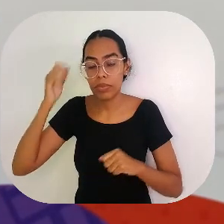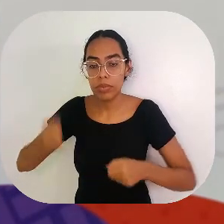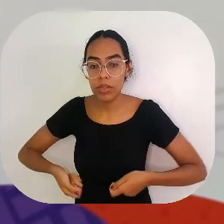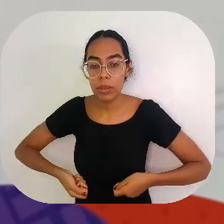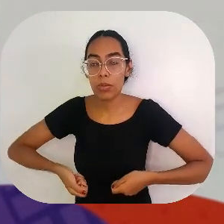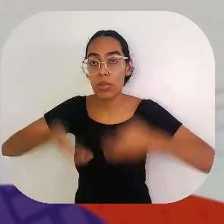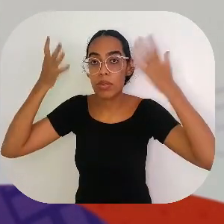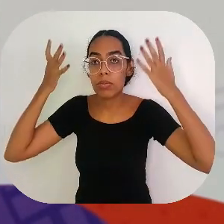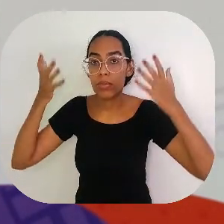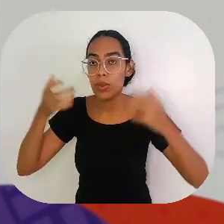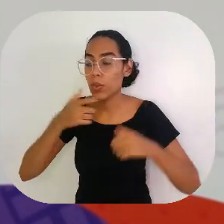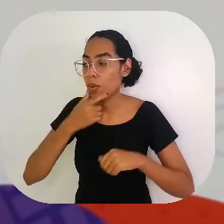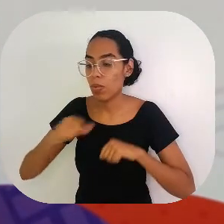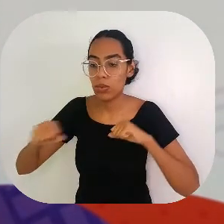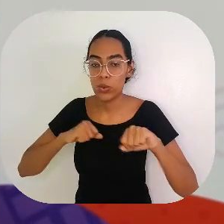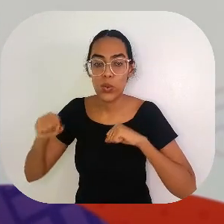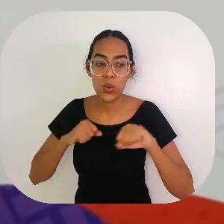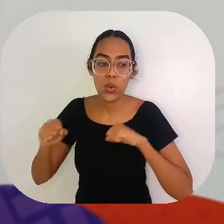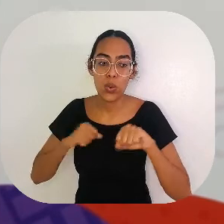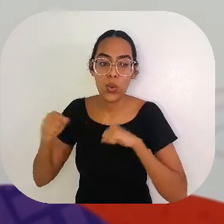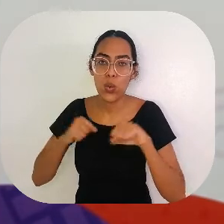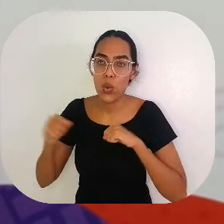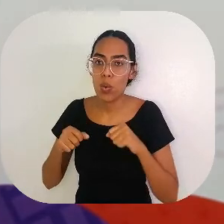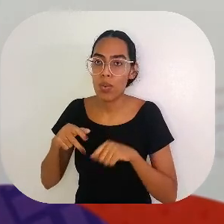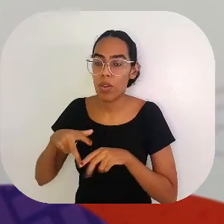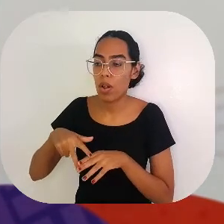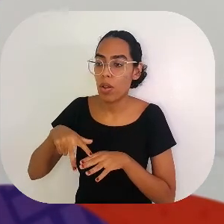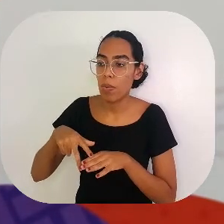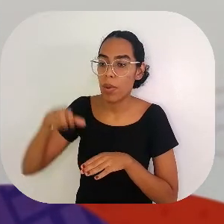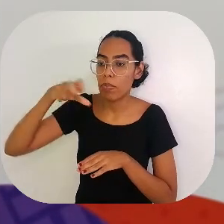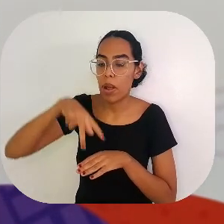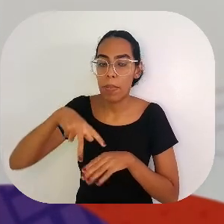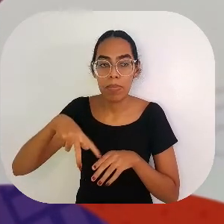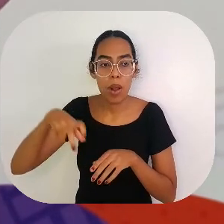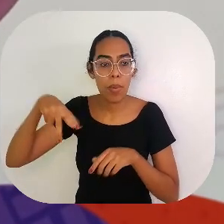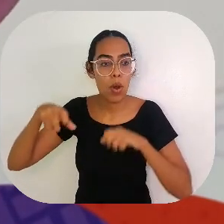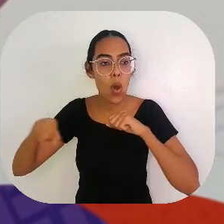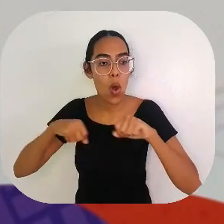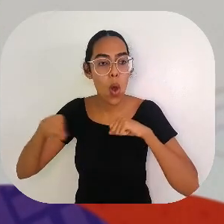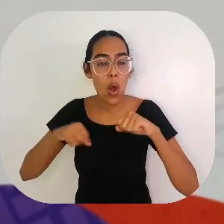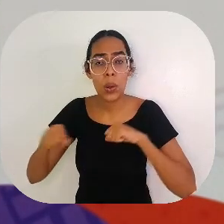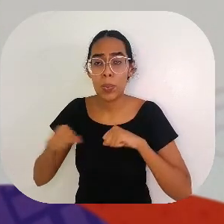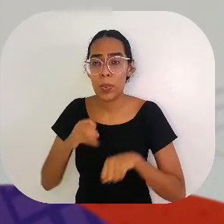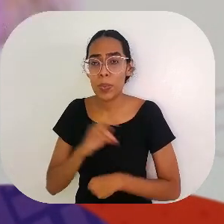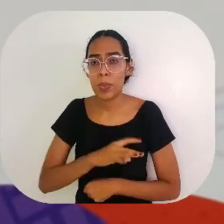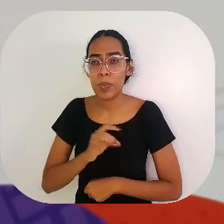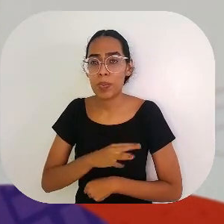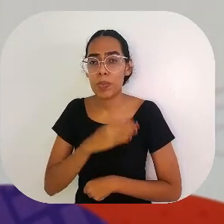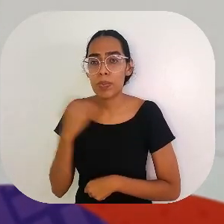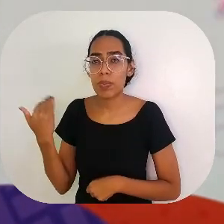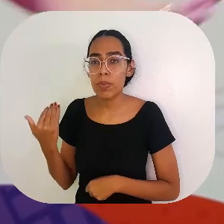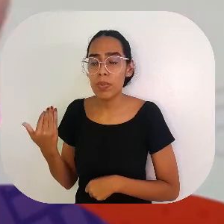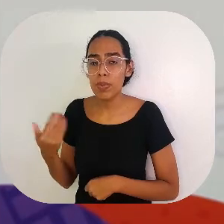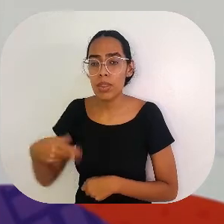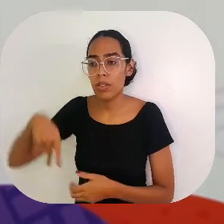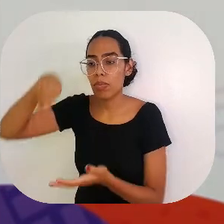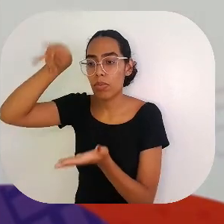meu povo, jogaram ele pra cima, um saiu correndo, foi gente pulando cerca, foi gente pulando muro, foi gente